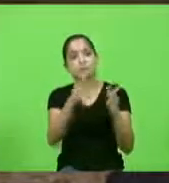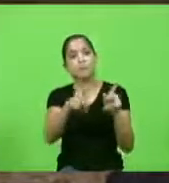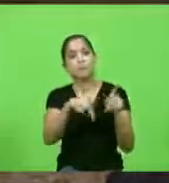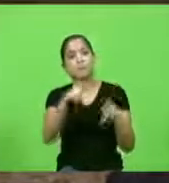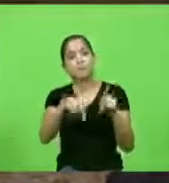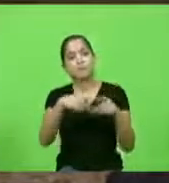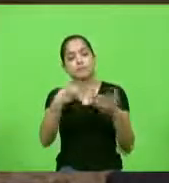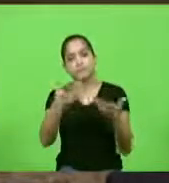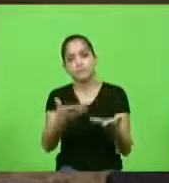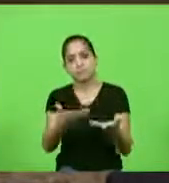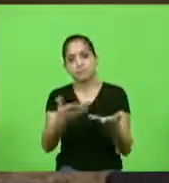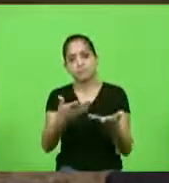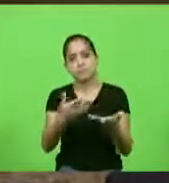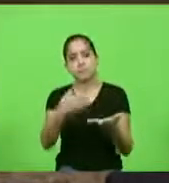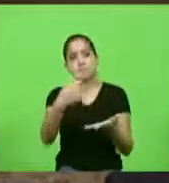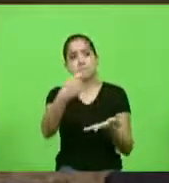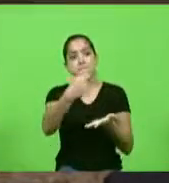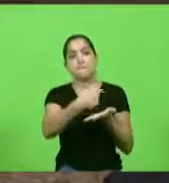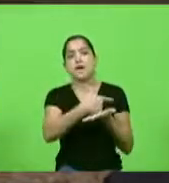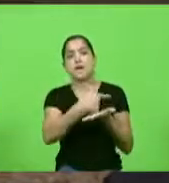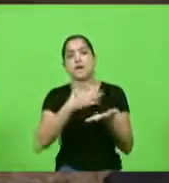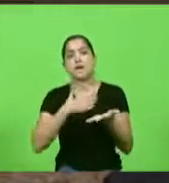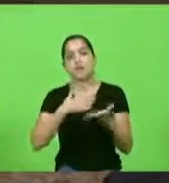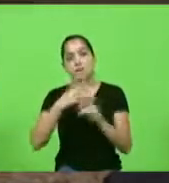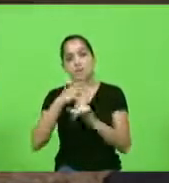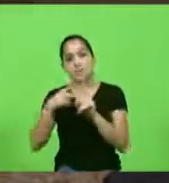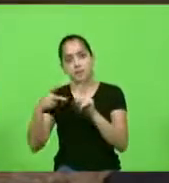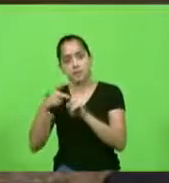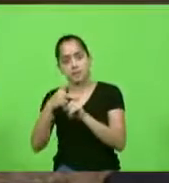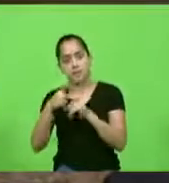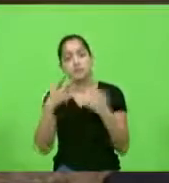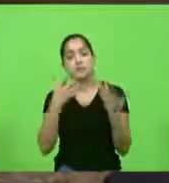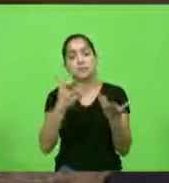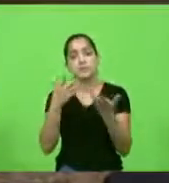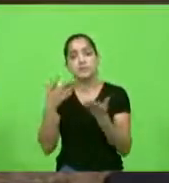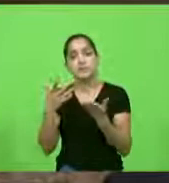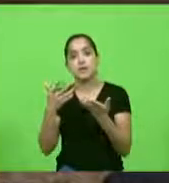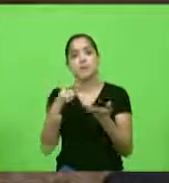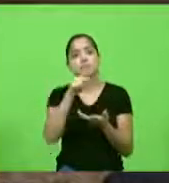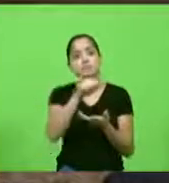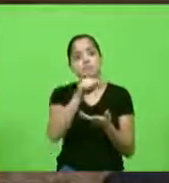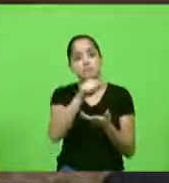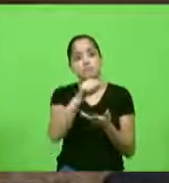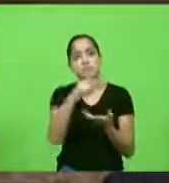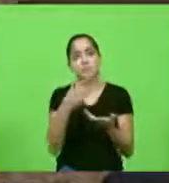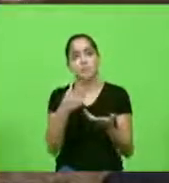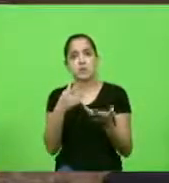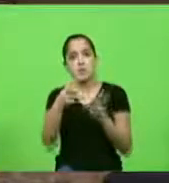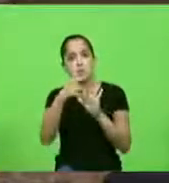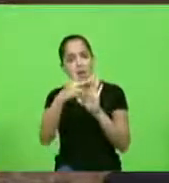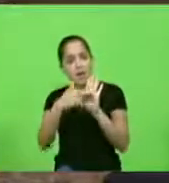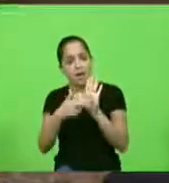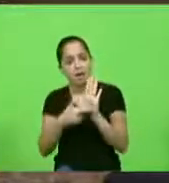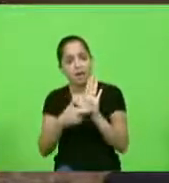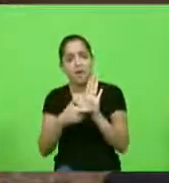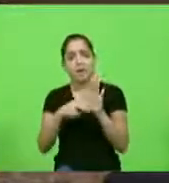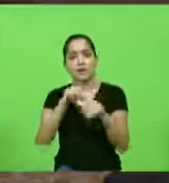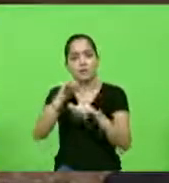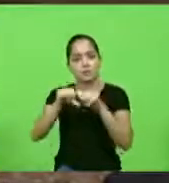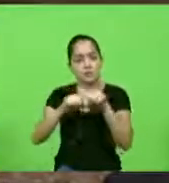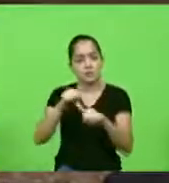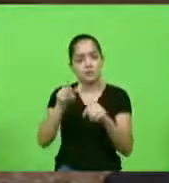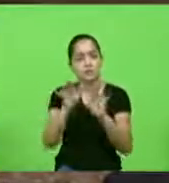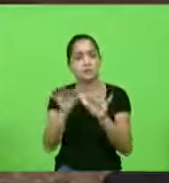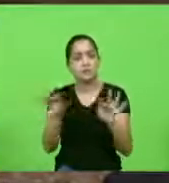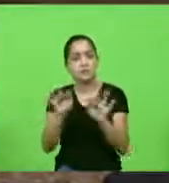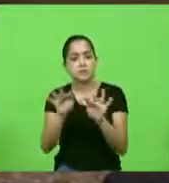pague pela minha previdência eu quero que o pobre catarinense pague por uma regra de transição mais suave porque